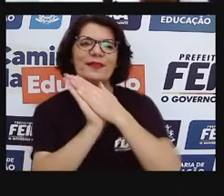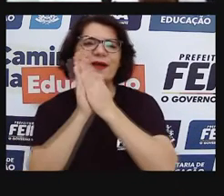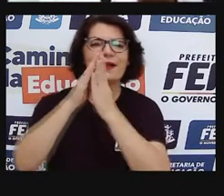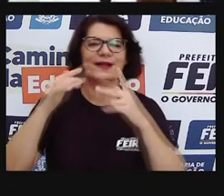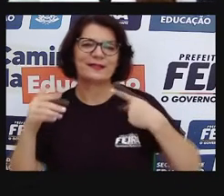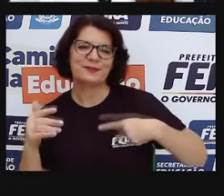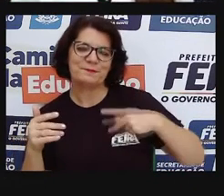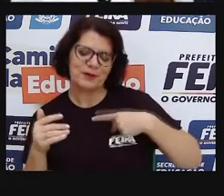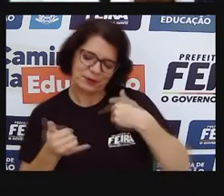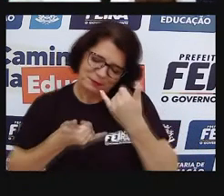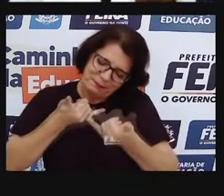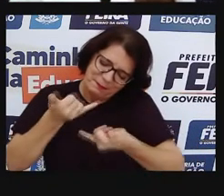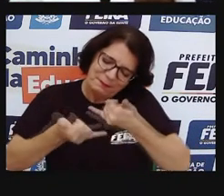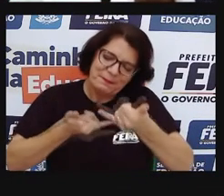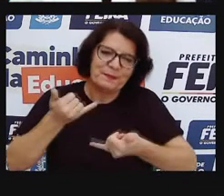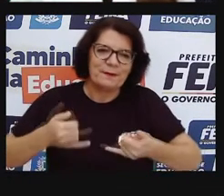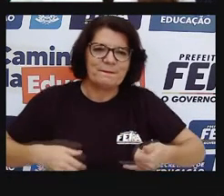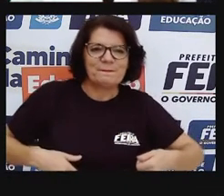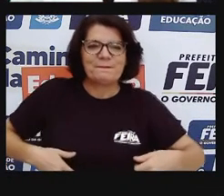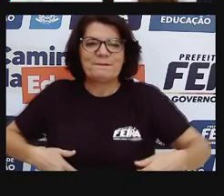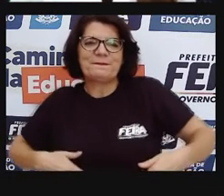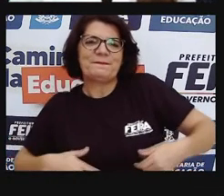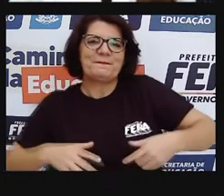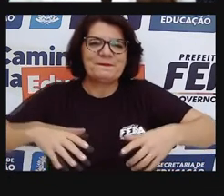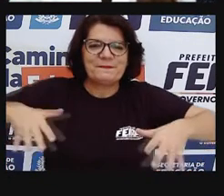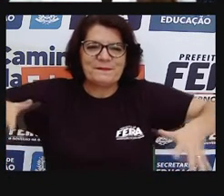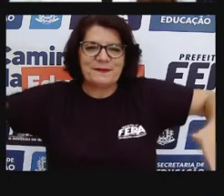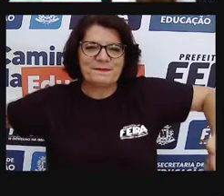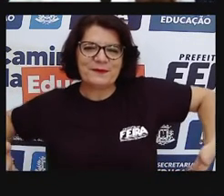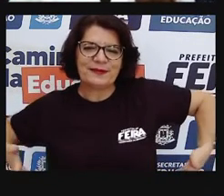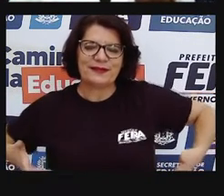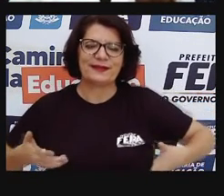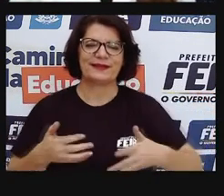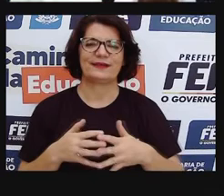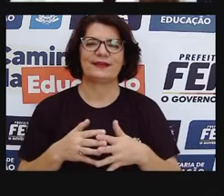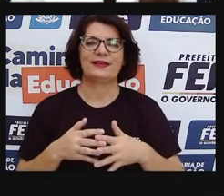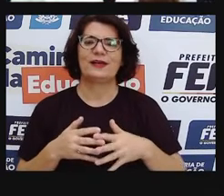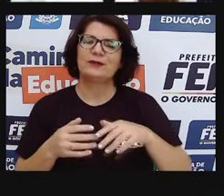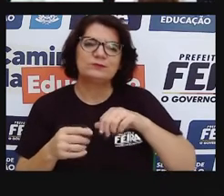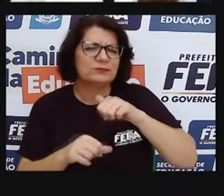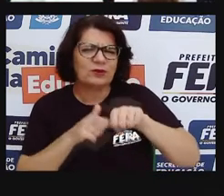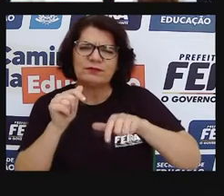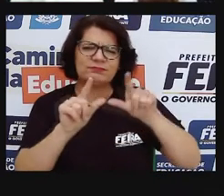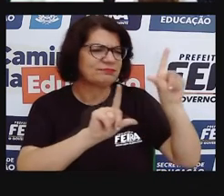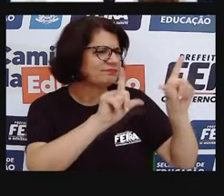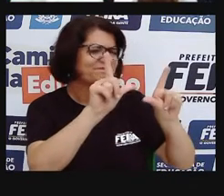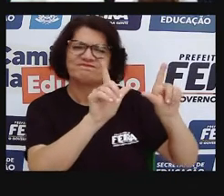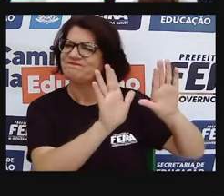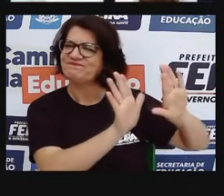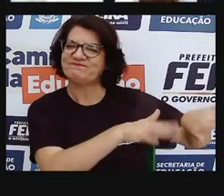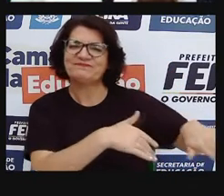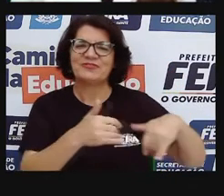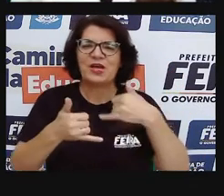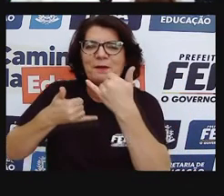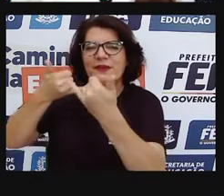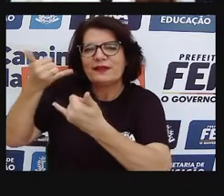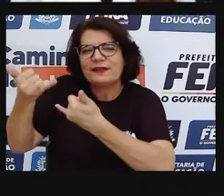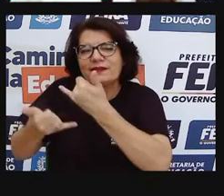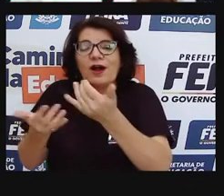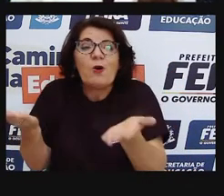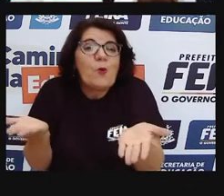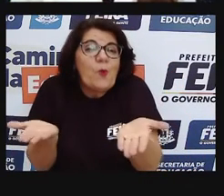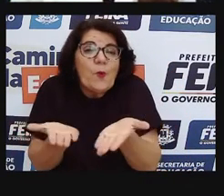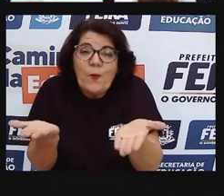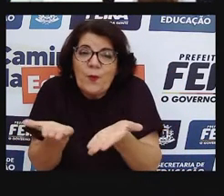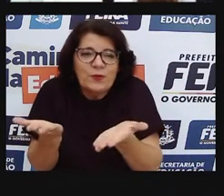brincadeiras antigas, esquecidas, trocadas pela televisão, que pena, criança moderna,